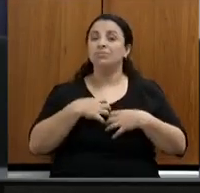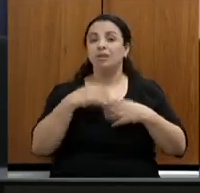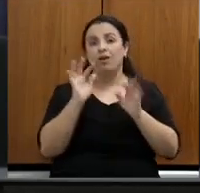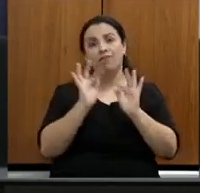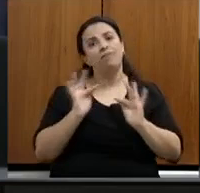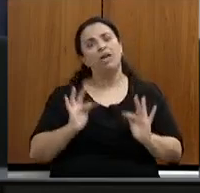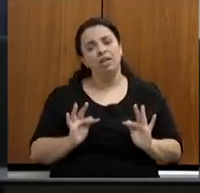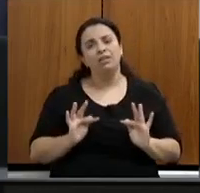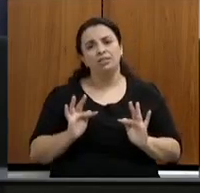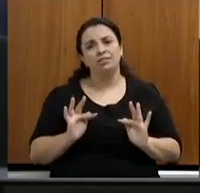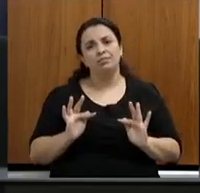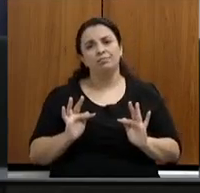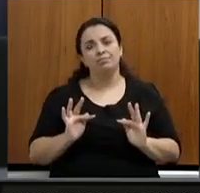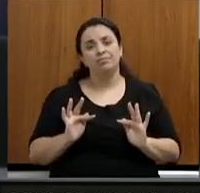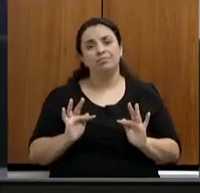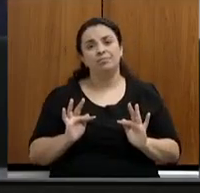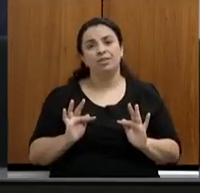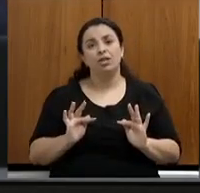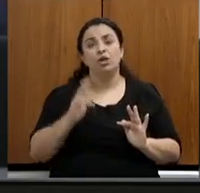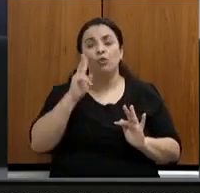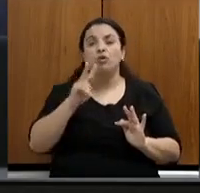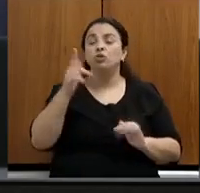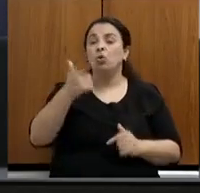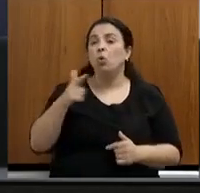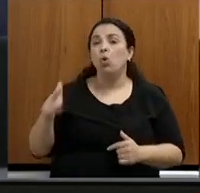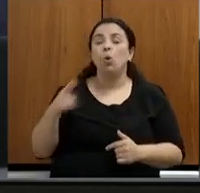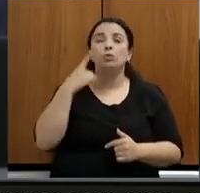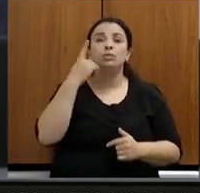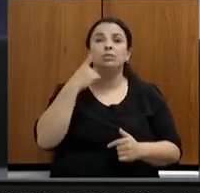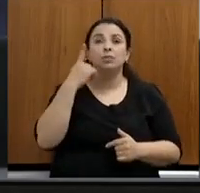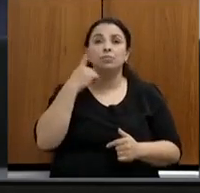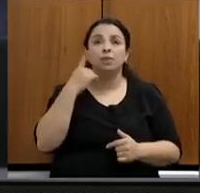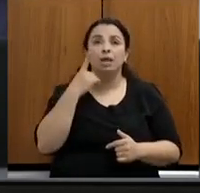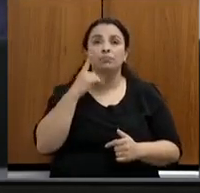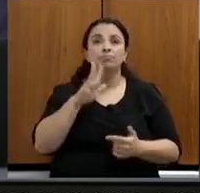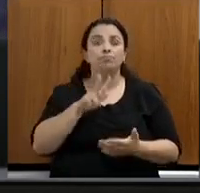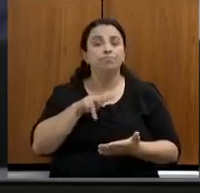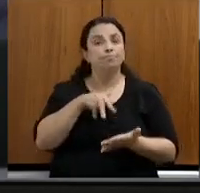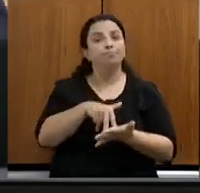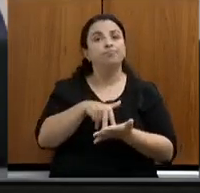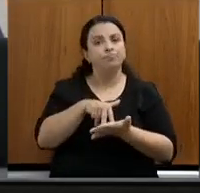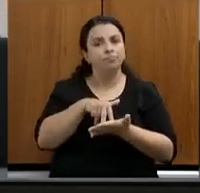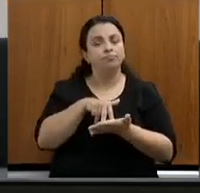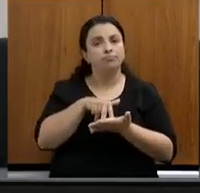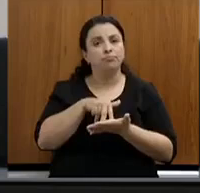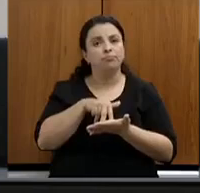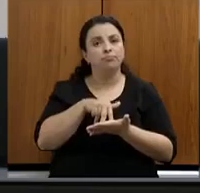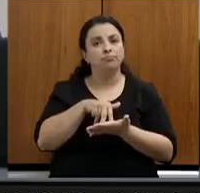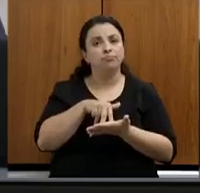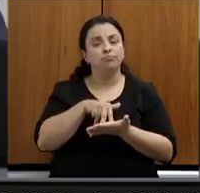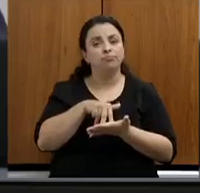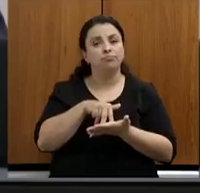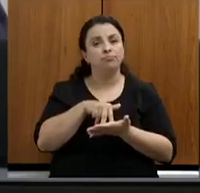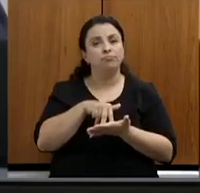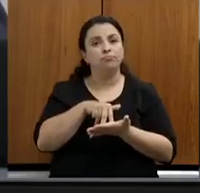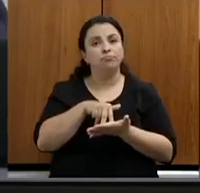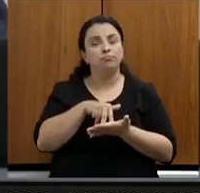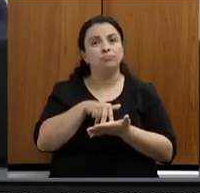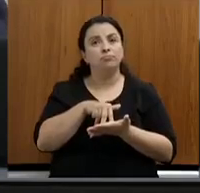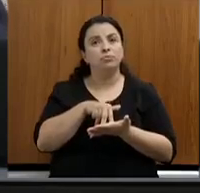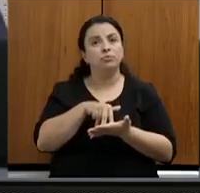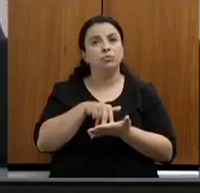feliz quando eu vejo outros deputados se posicionando em relação ao SISEMA. Muito feliz.